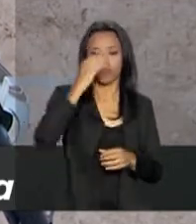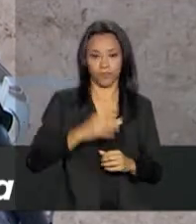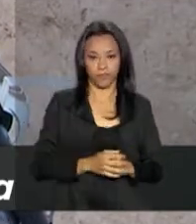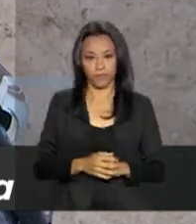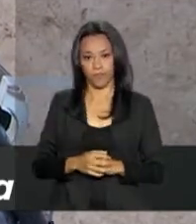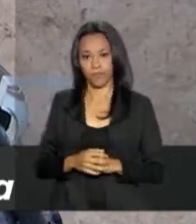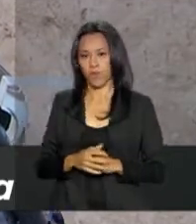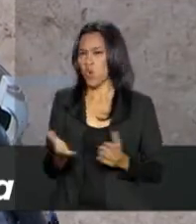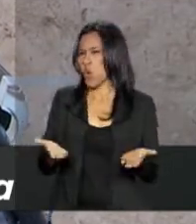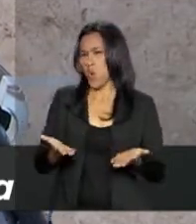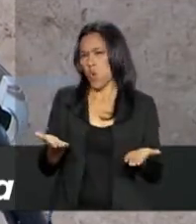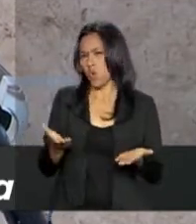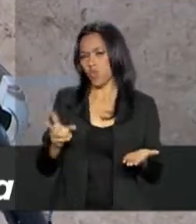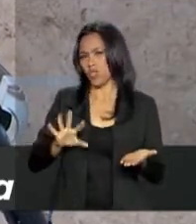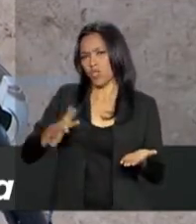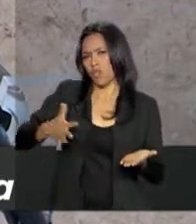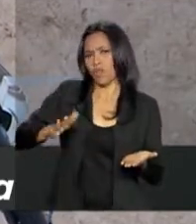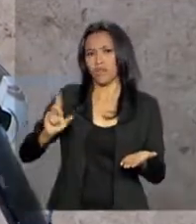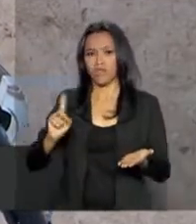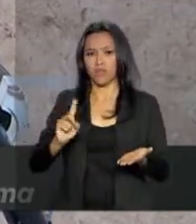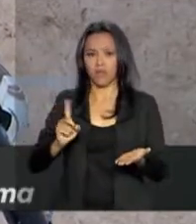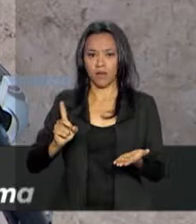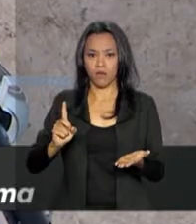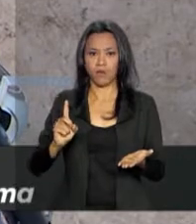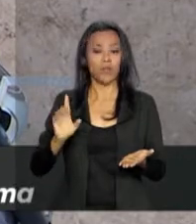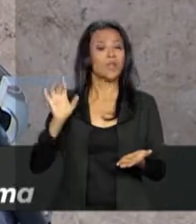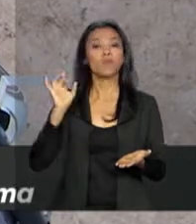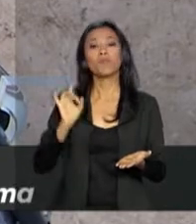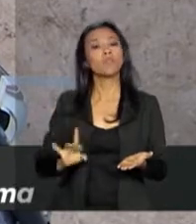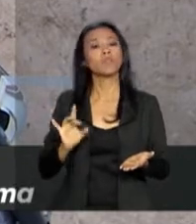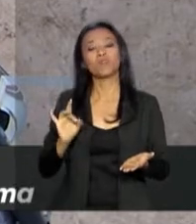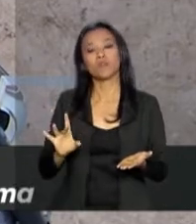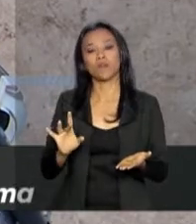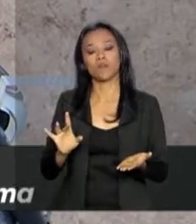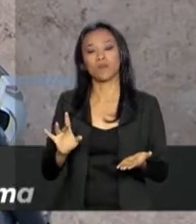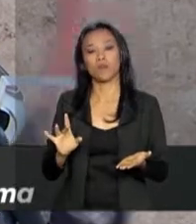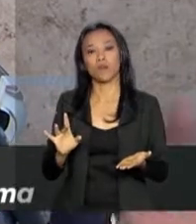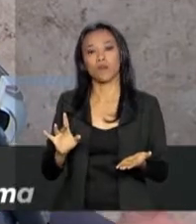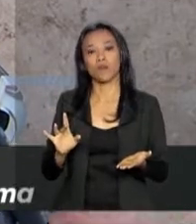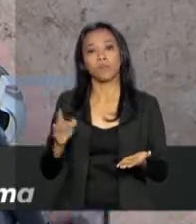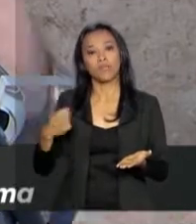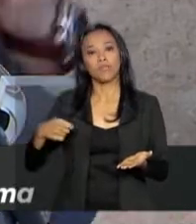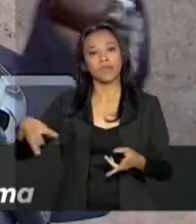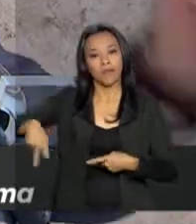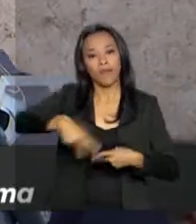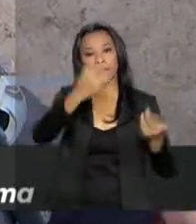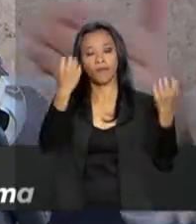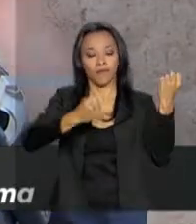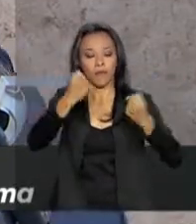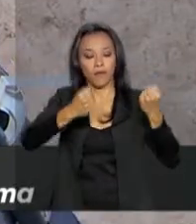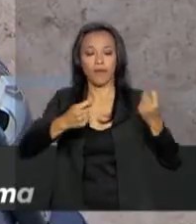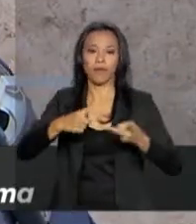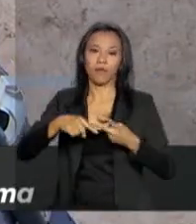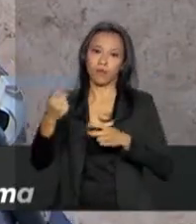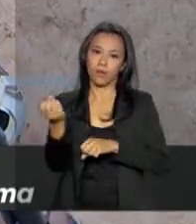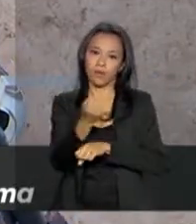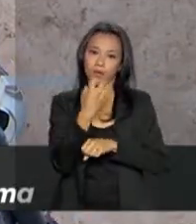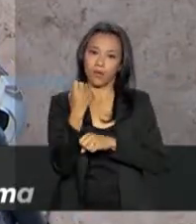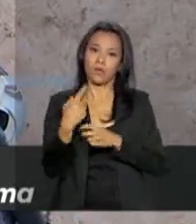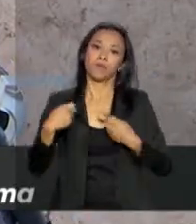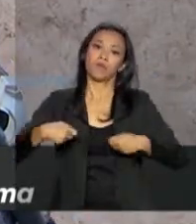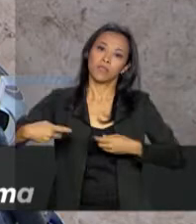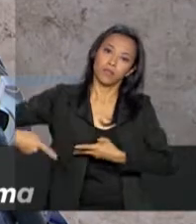provavelmente hoje não. Não é só a mobilização das pessoas, precisa levar viaturas, precisa levar recursos, porque lá não existem,